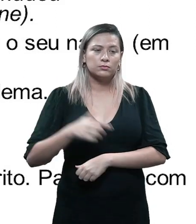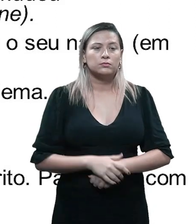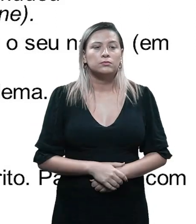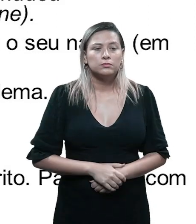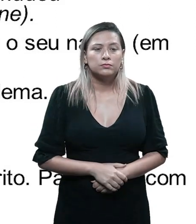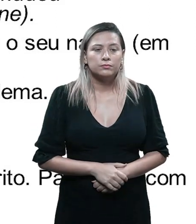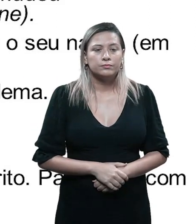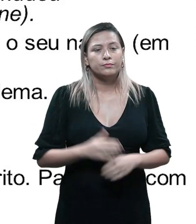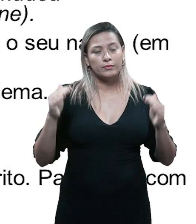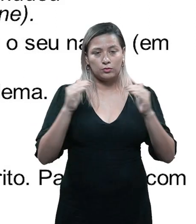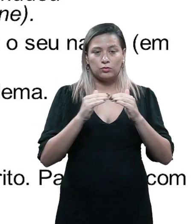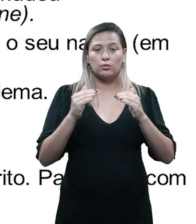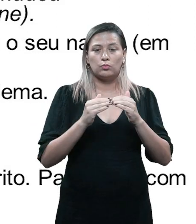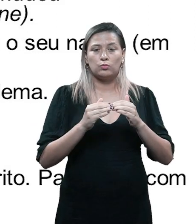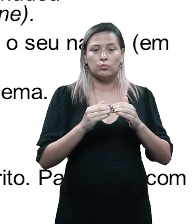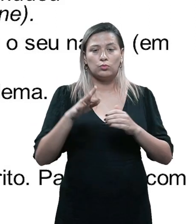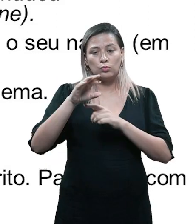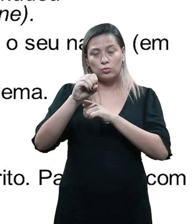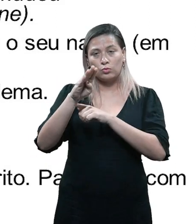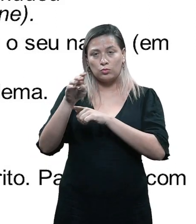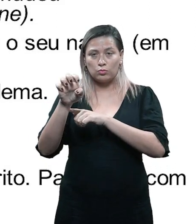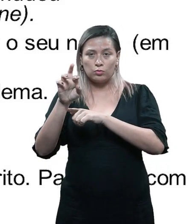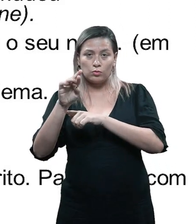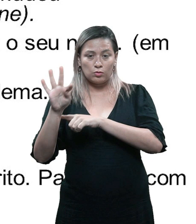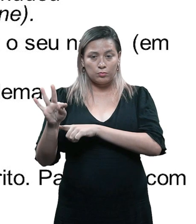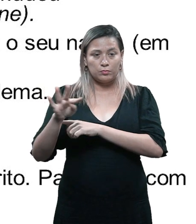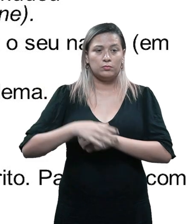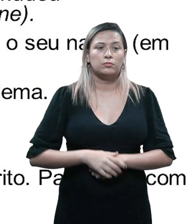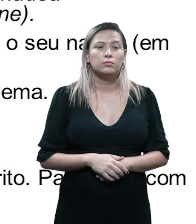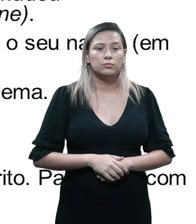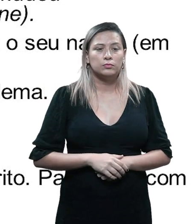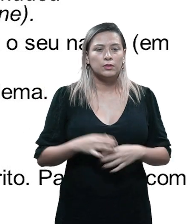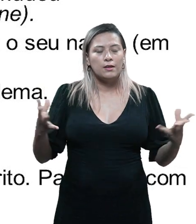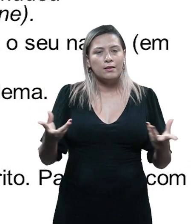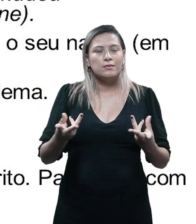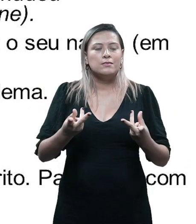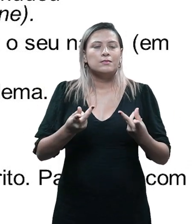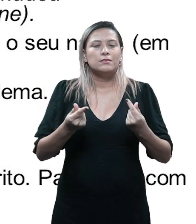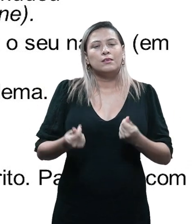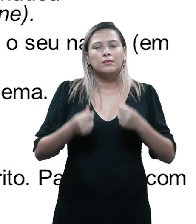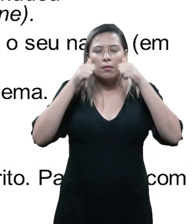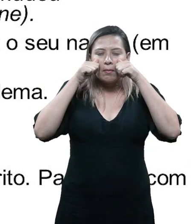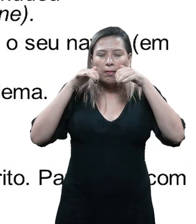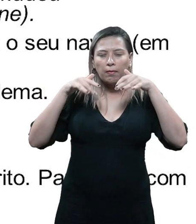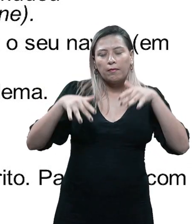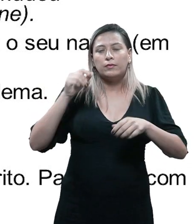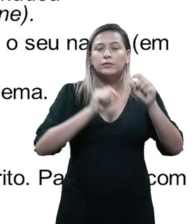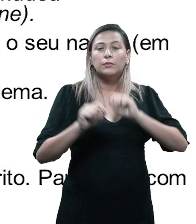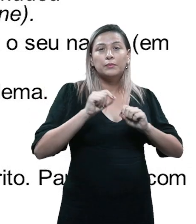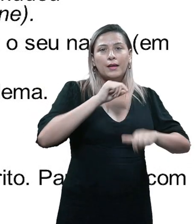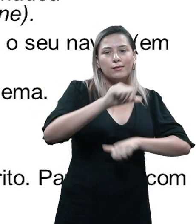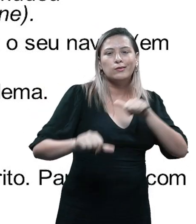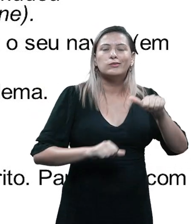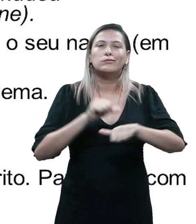de acordo com Robert Towner, a essência da composição dramática é a transformação do